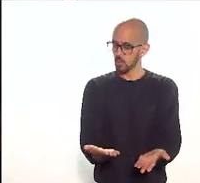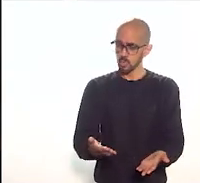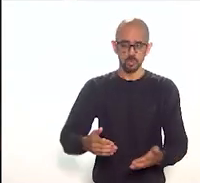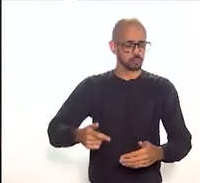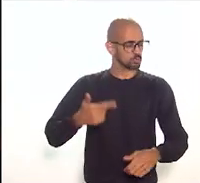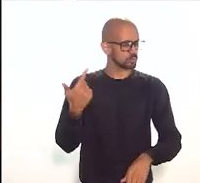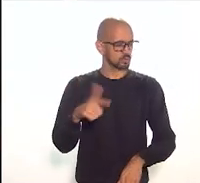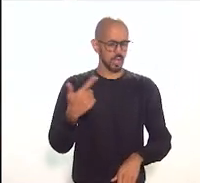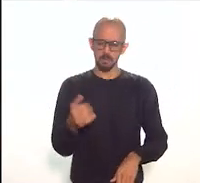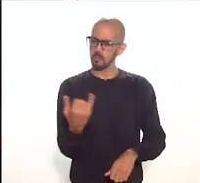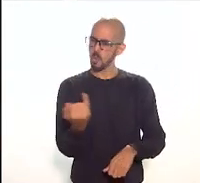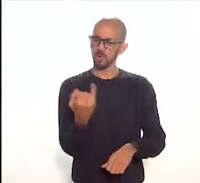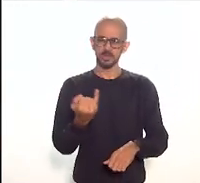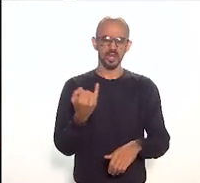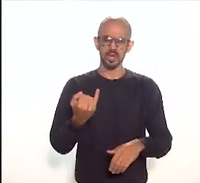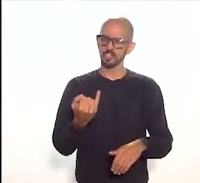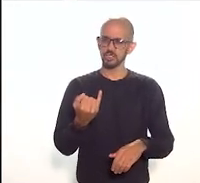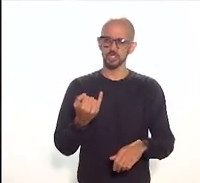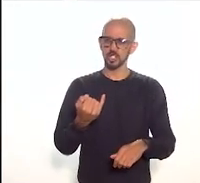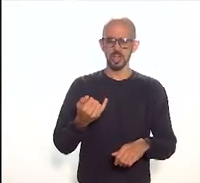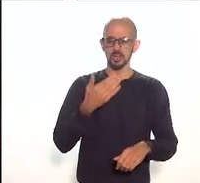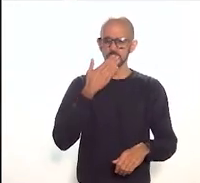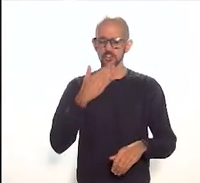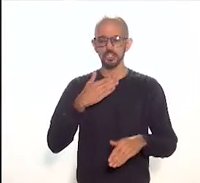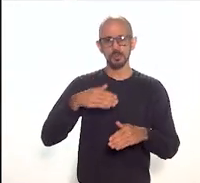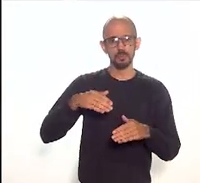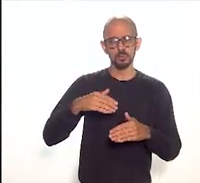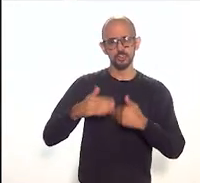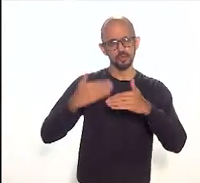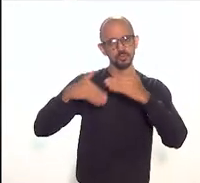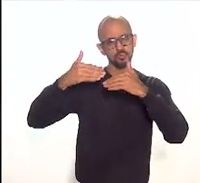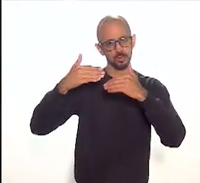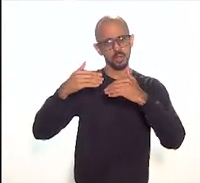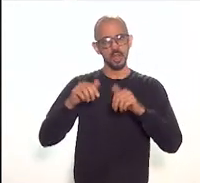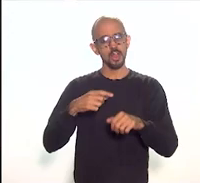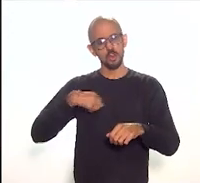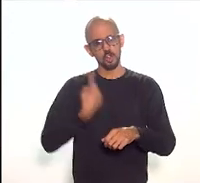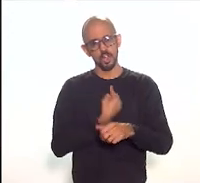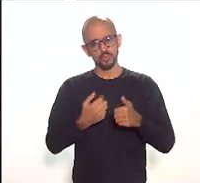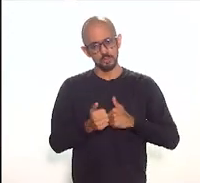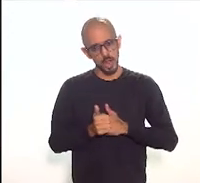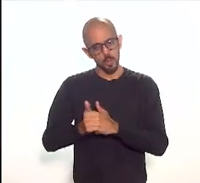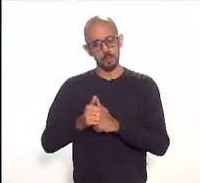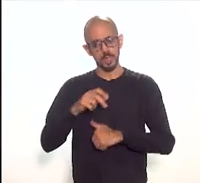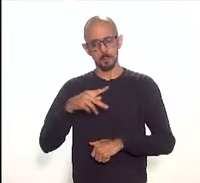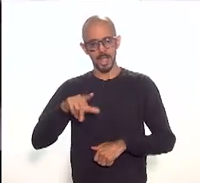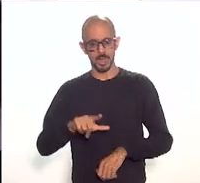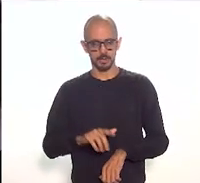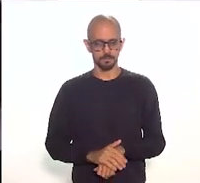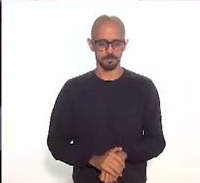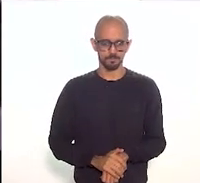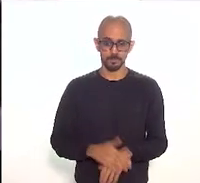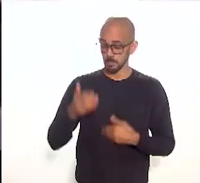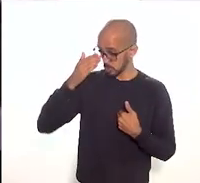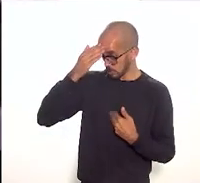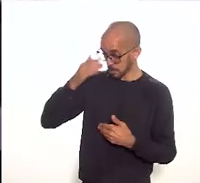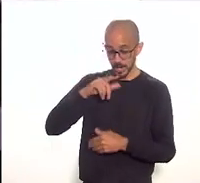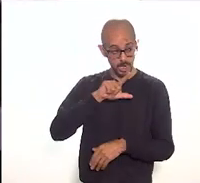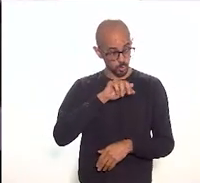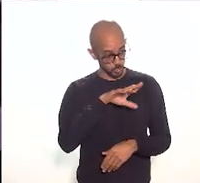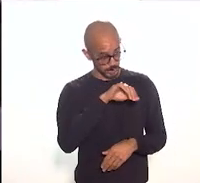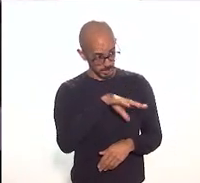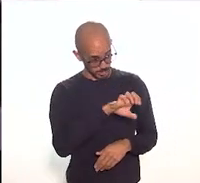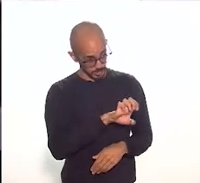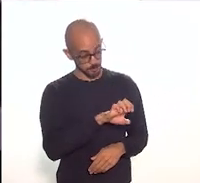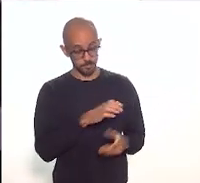encaminhamento que isso tenha nós estaremos ao lado do projeto é isso Obrigado Luciane eu passo a